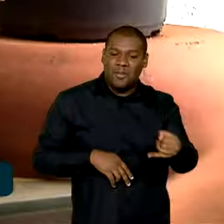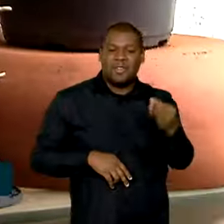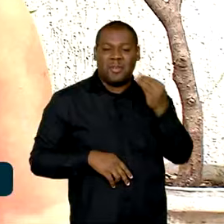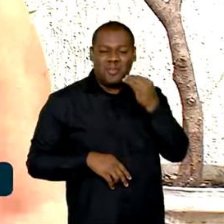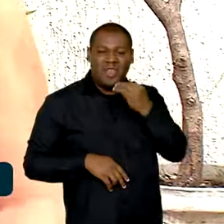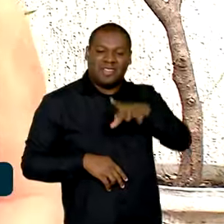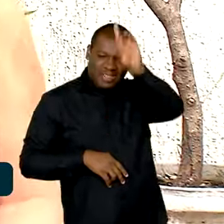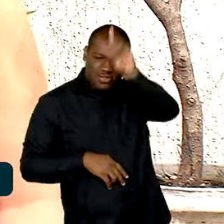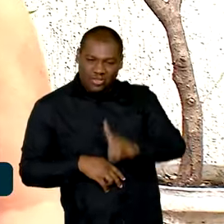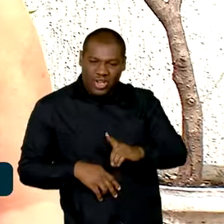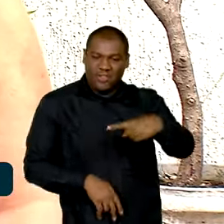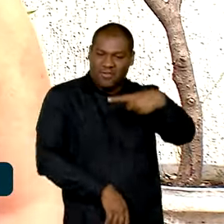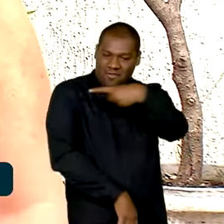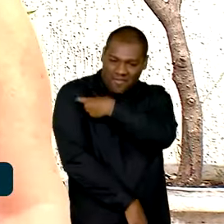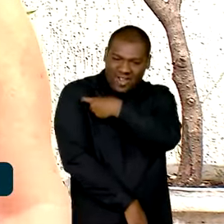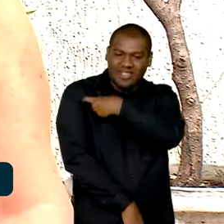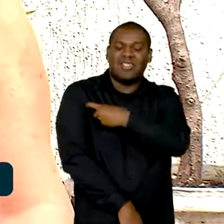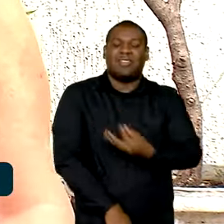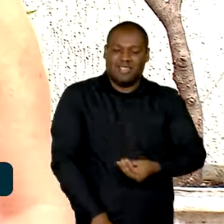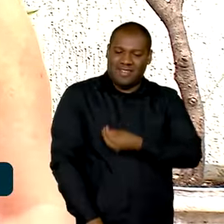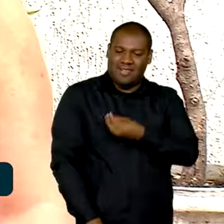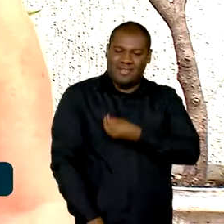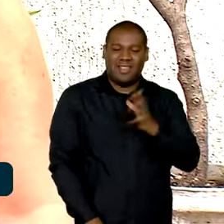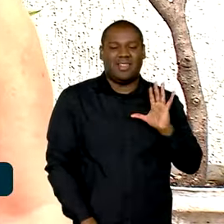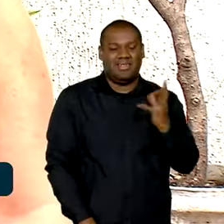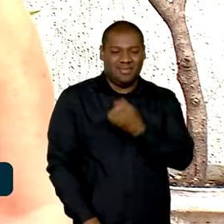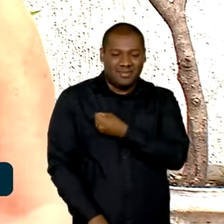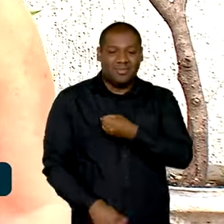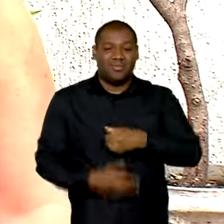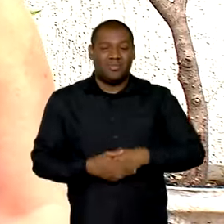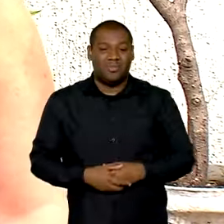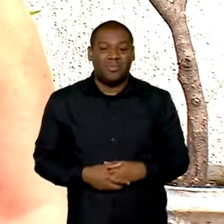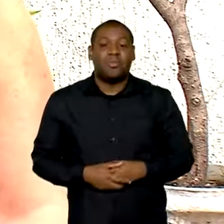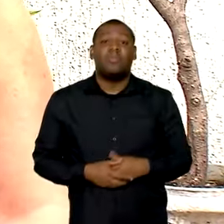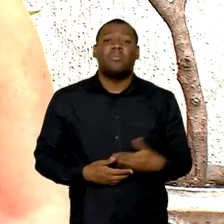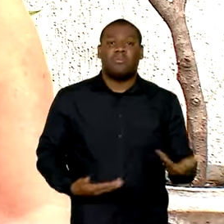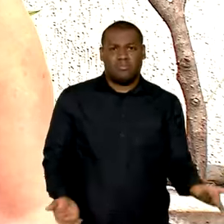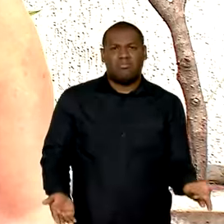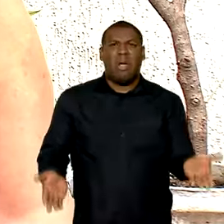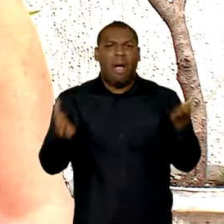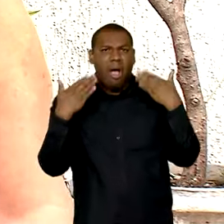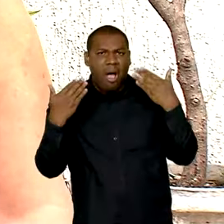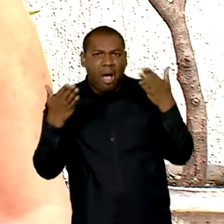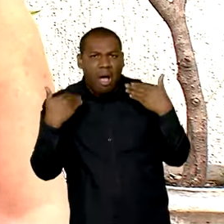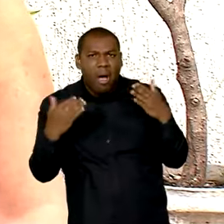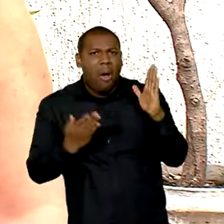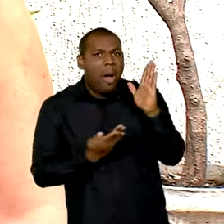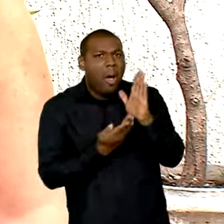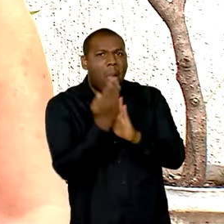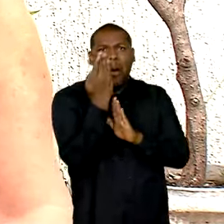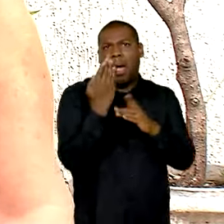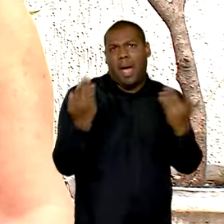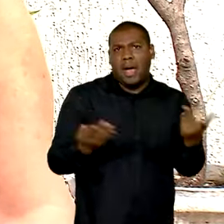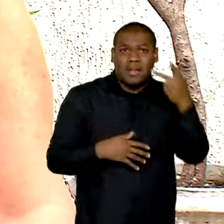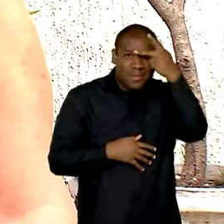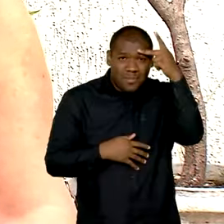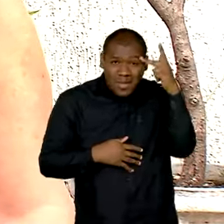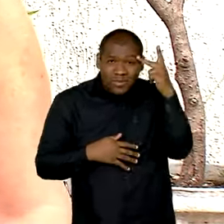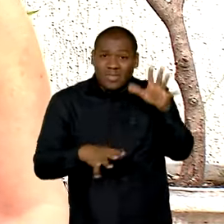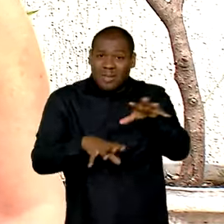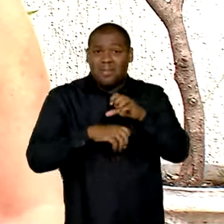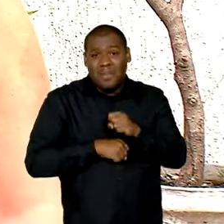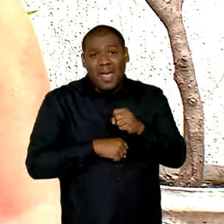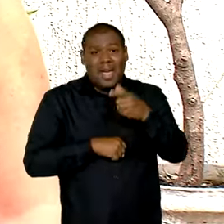vidas. Nessa mudança de temperatura, é muito comum as pessoas griparem, principalmente os mais